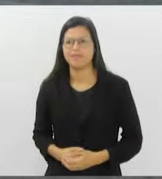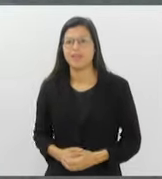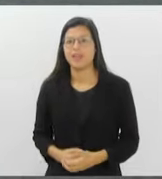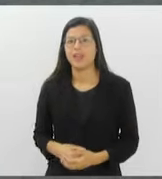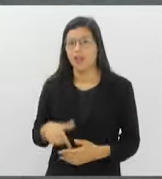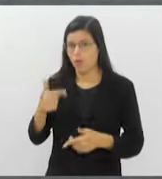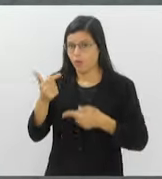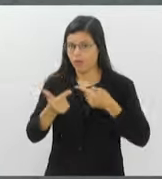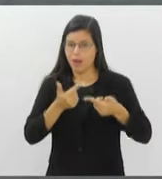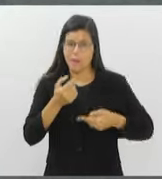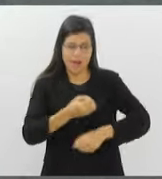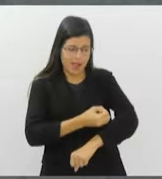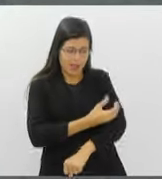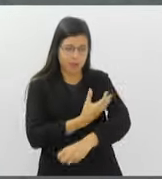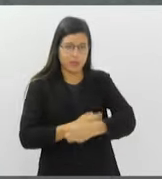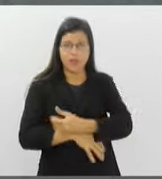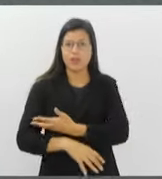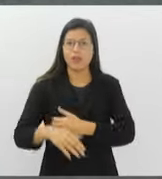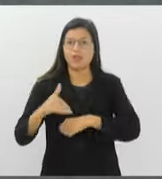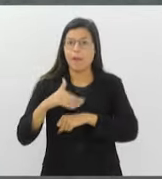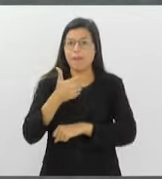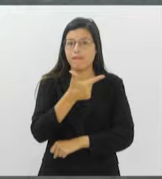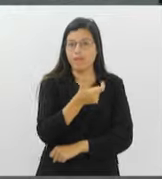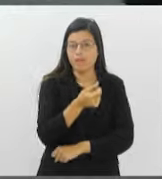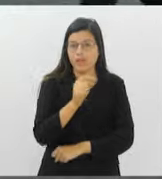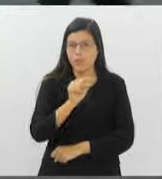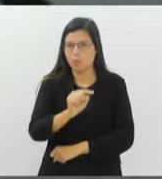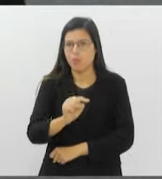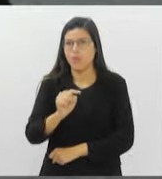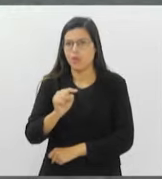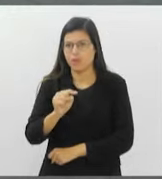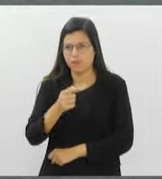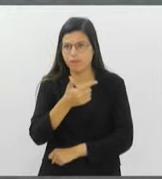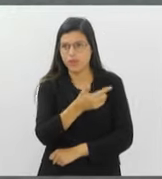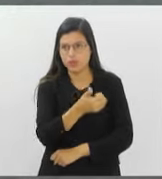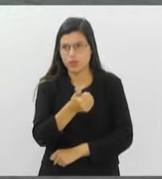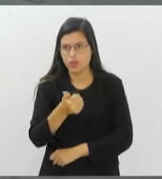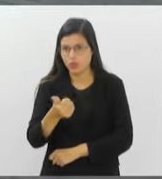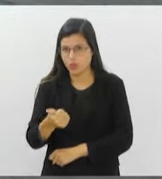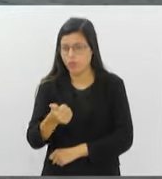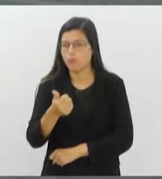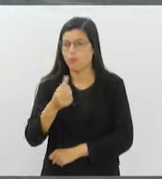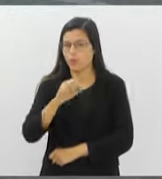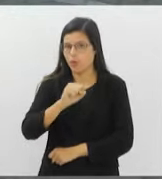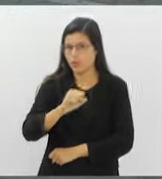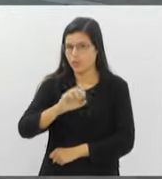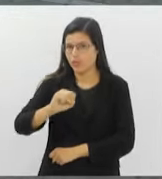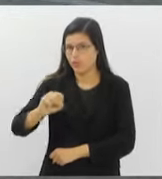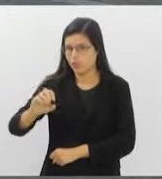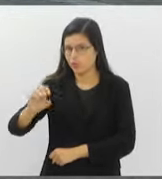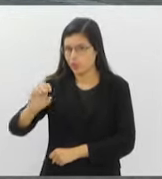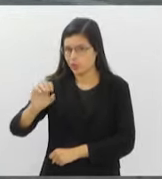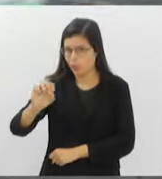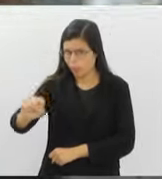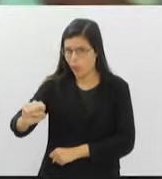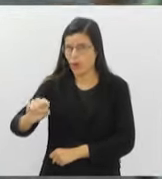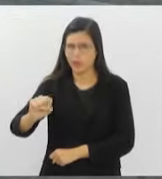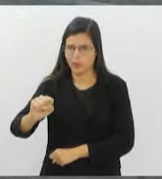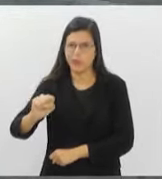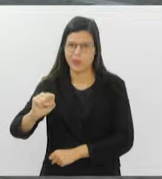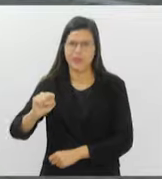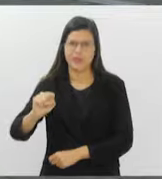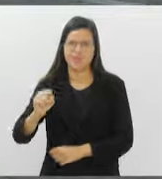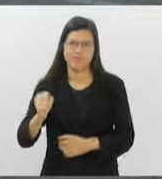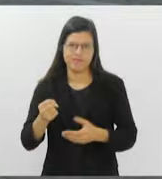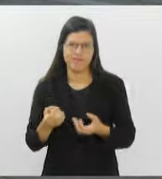muita emoção. Já foram feitas mais de 20 mil entregas em oito anos, é isso? 21 mil, 808 buquês. Nós completamos no evento de domingo agora.